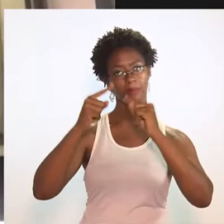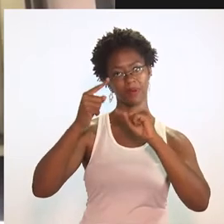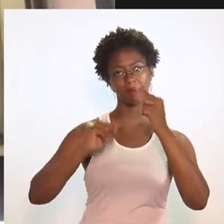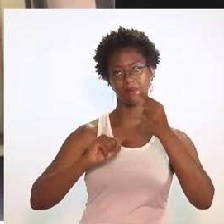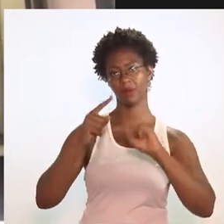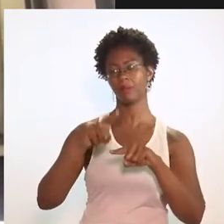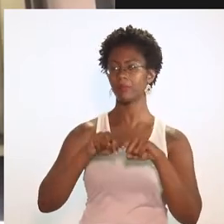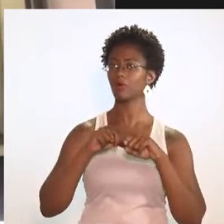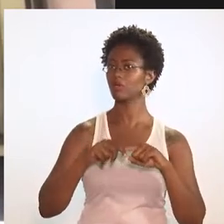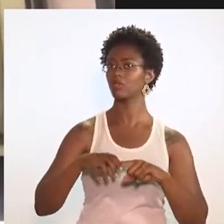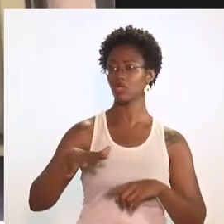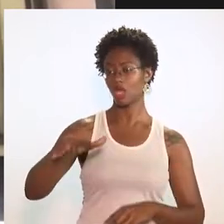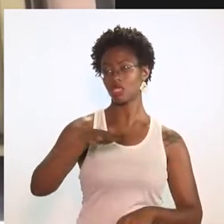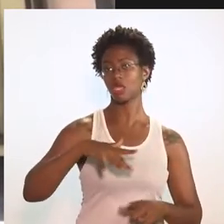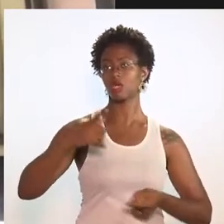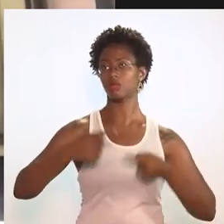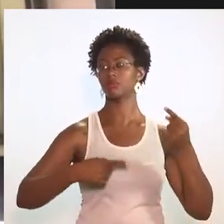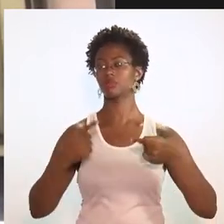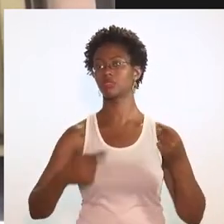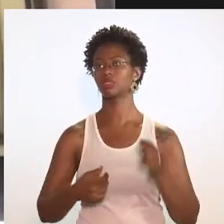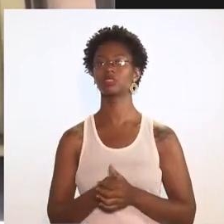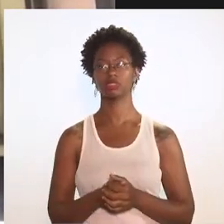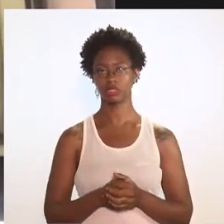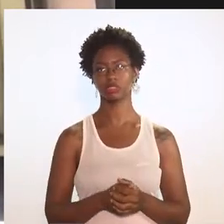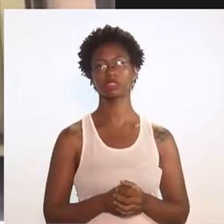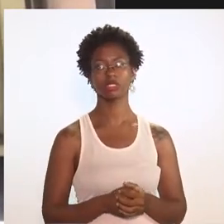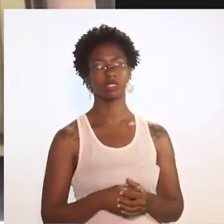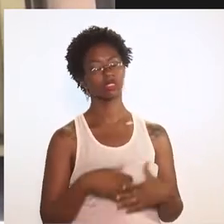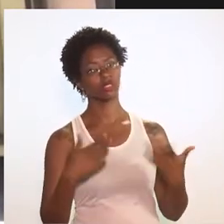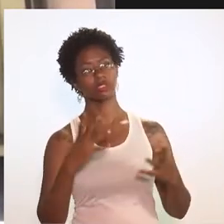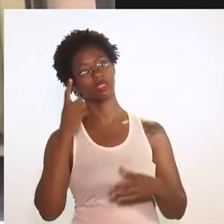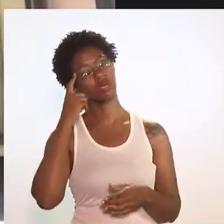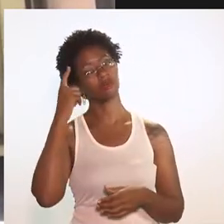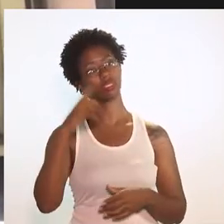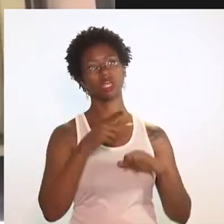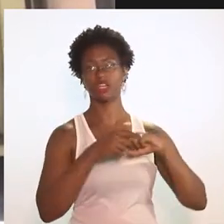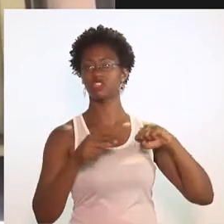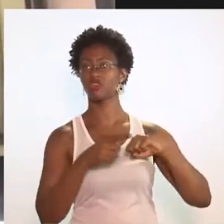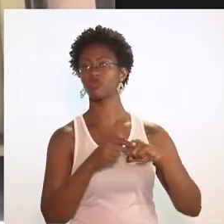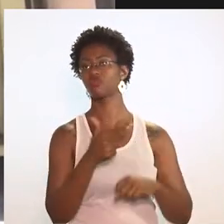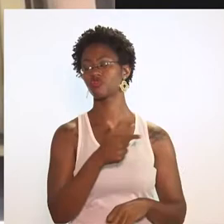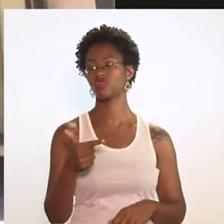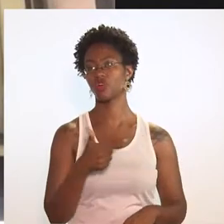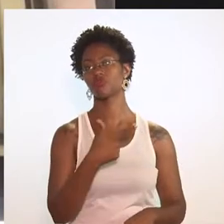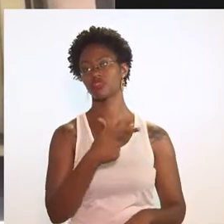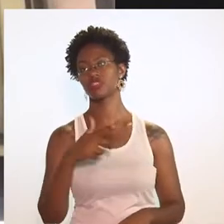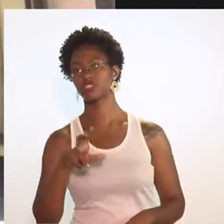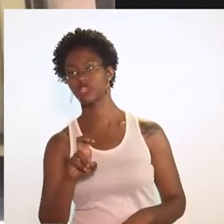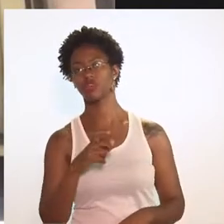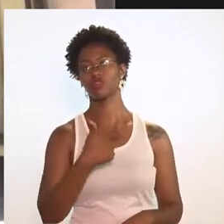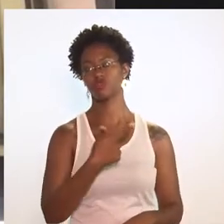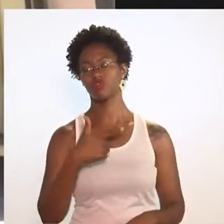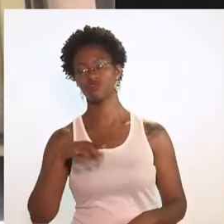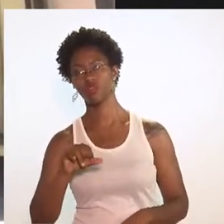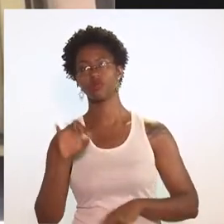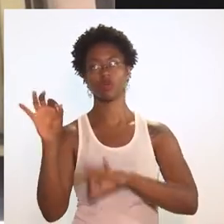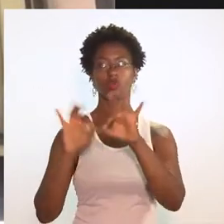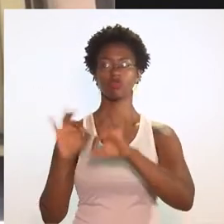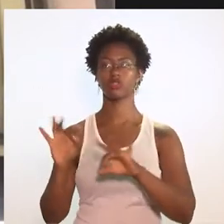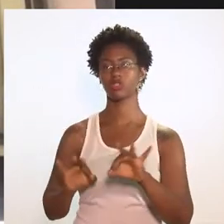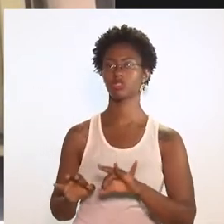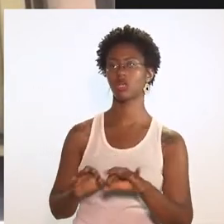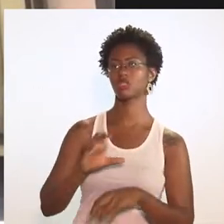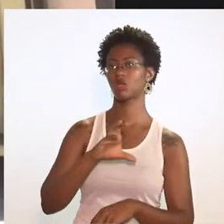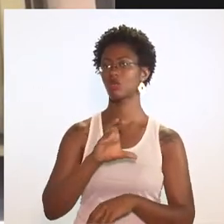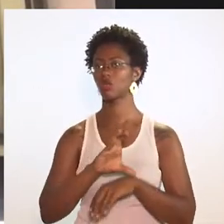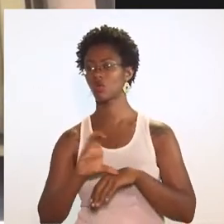normais no cenário político, né? Quando você pensa em Constituição, você pensa artigo 22, artigo 25, artigo 29, essa